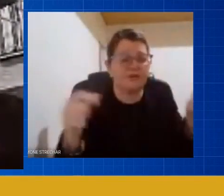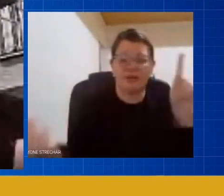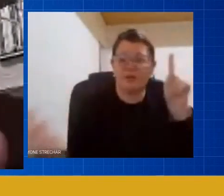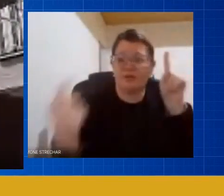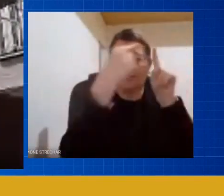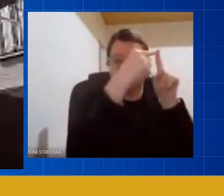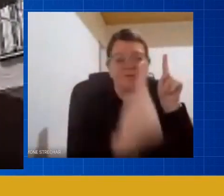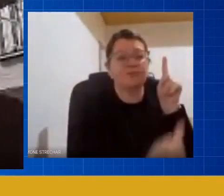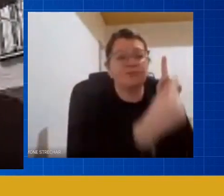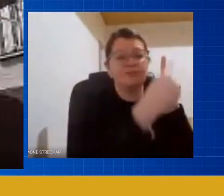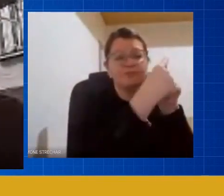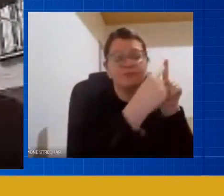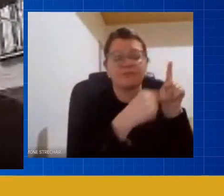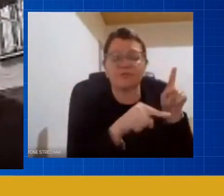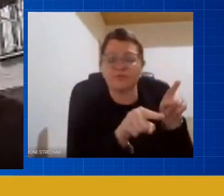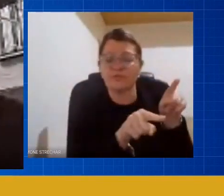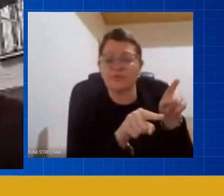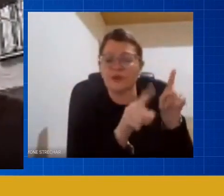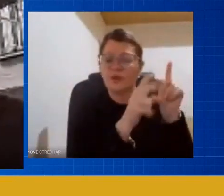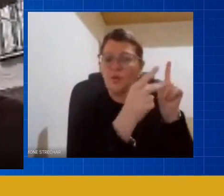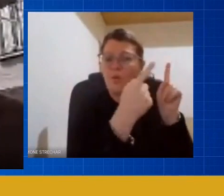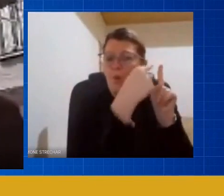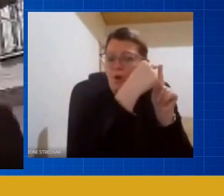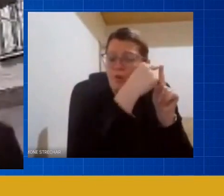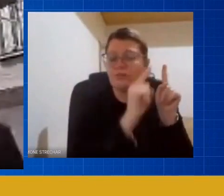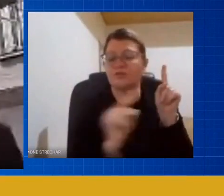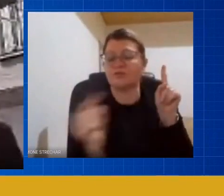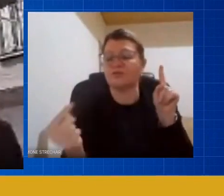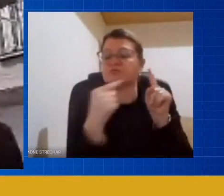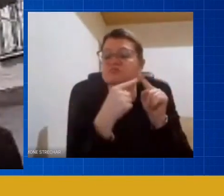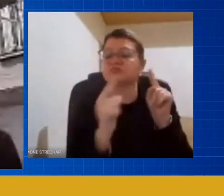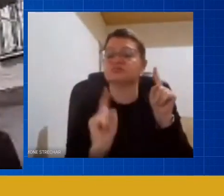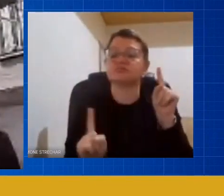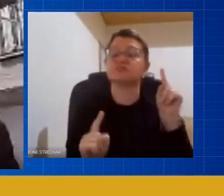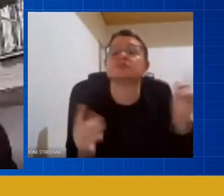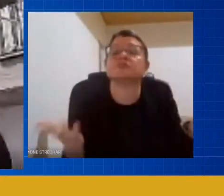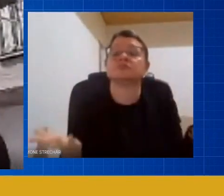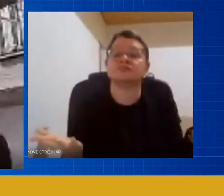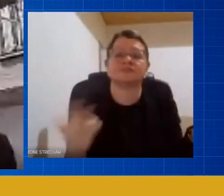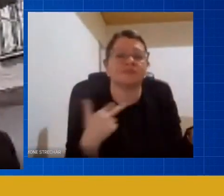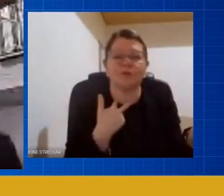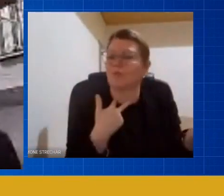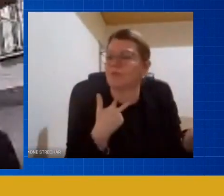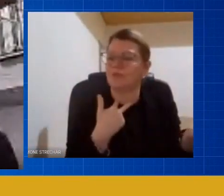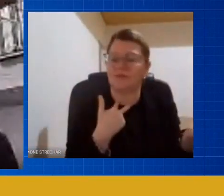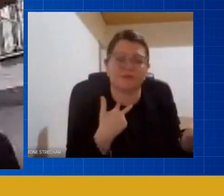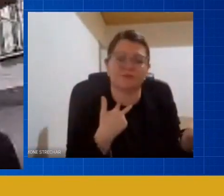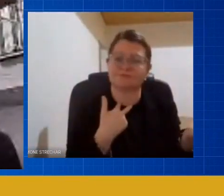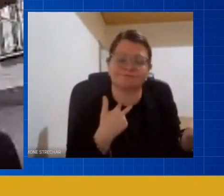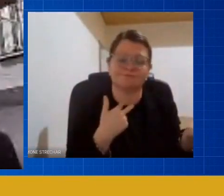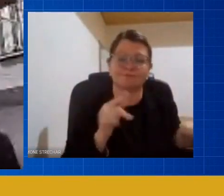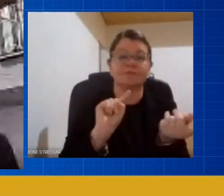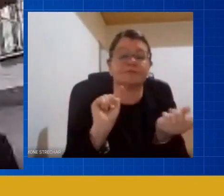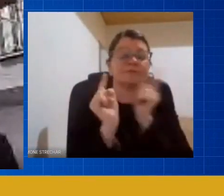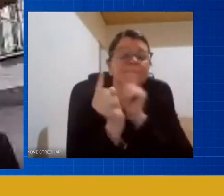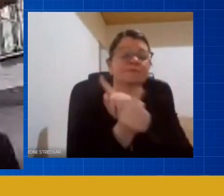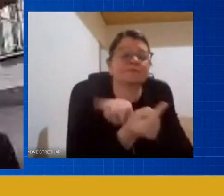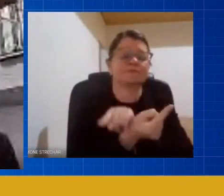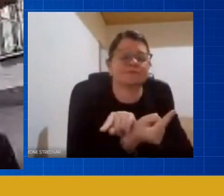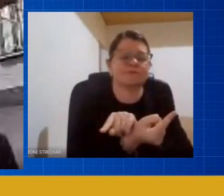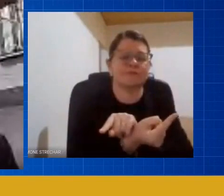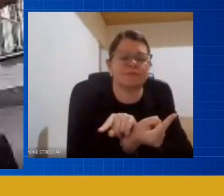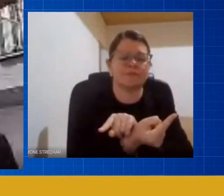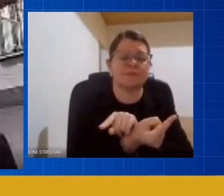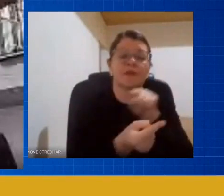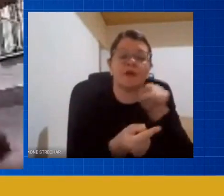atingiu quem fez como eu queria quem fez como eu não queria muito pelo contrário essa criança tem que